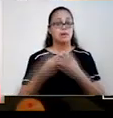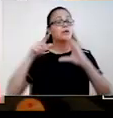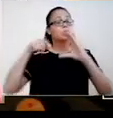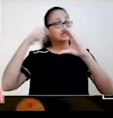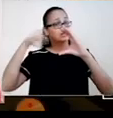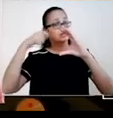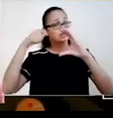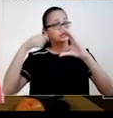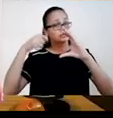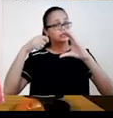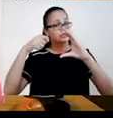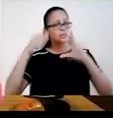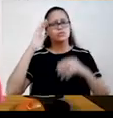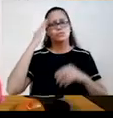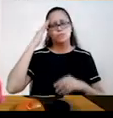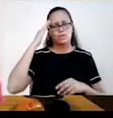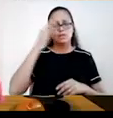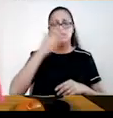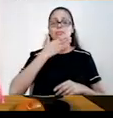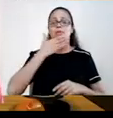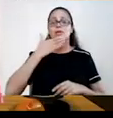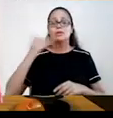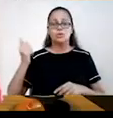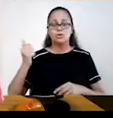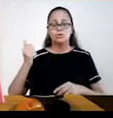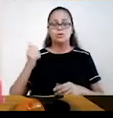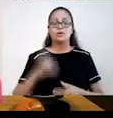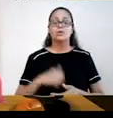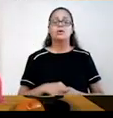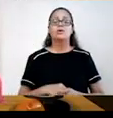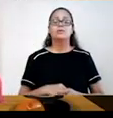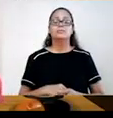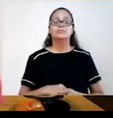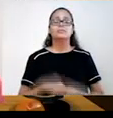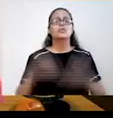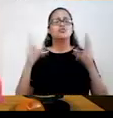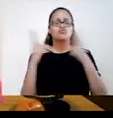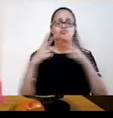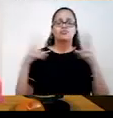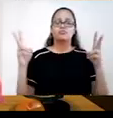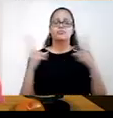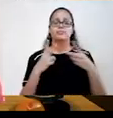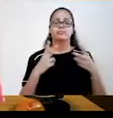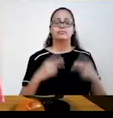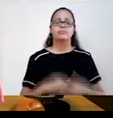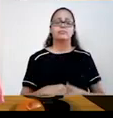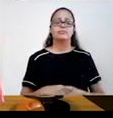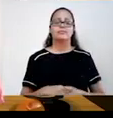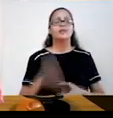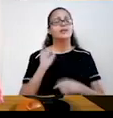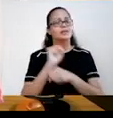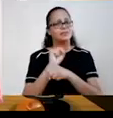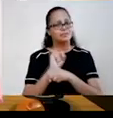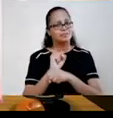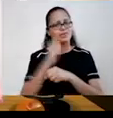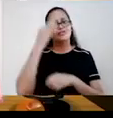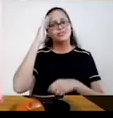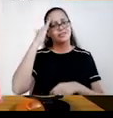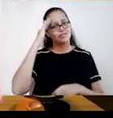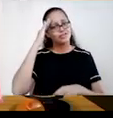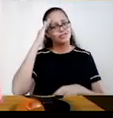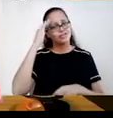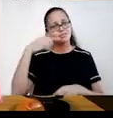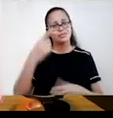nesse vídeo vocês vão poder compreender melhor algumas ilustrações sobre os ciclones, os furacões. É isso, espero que vocês tenham